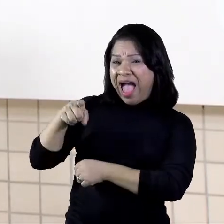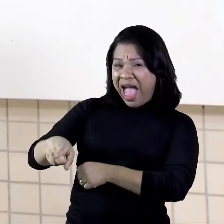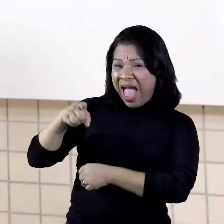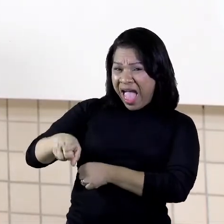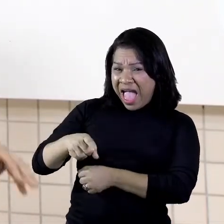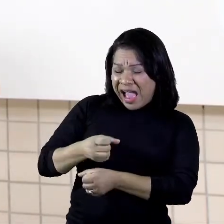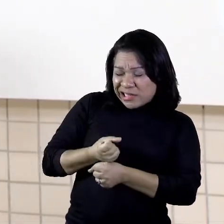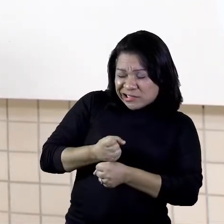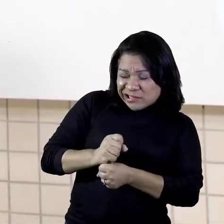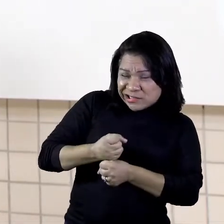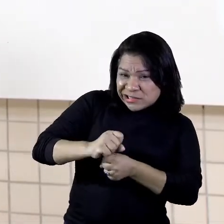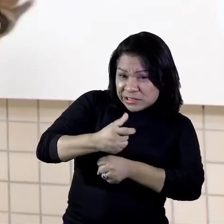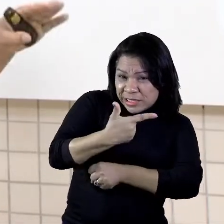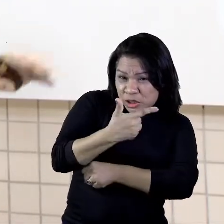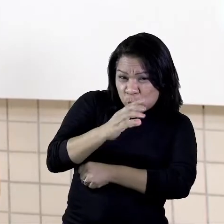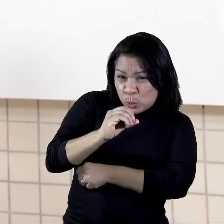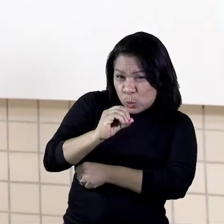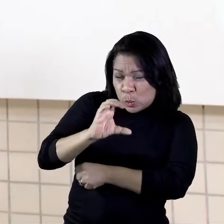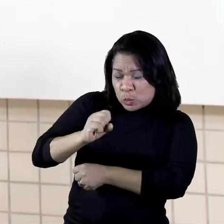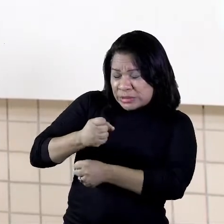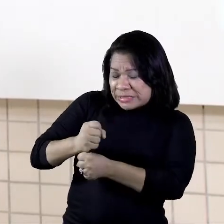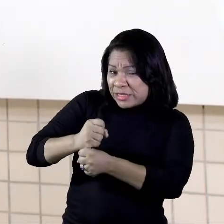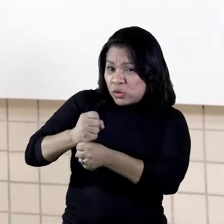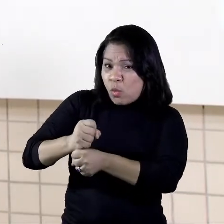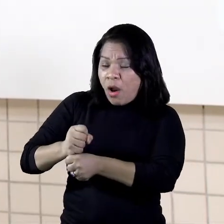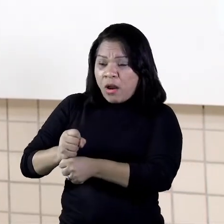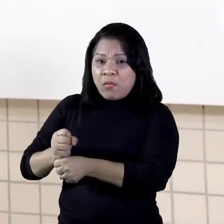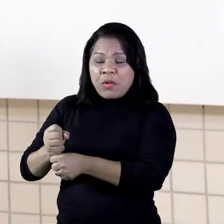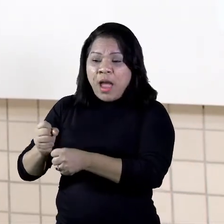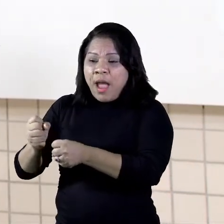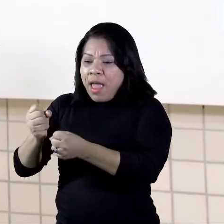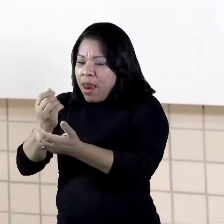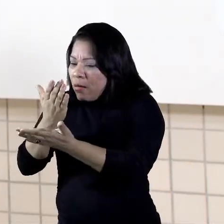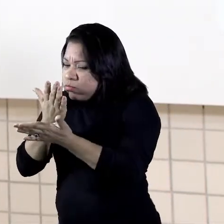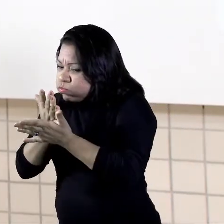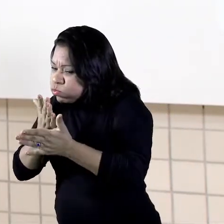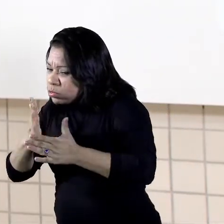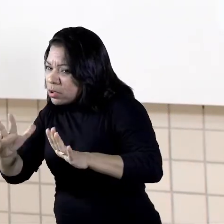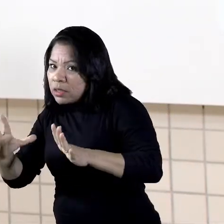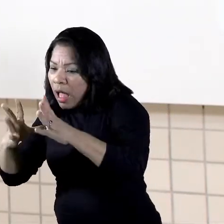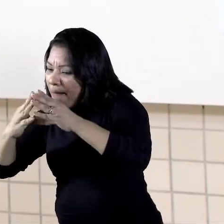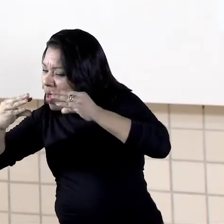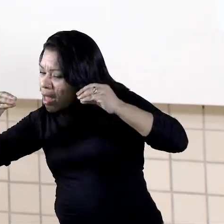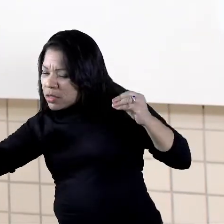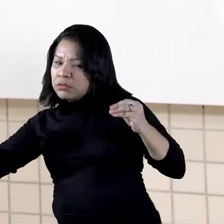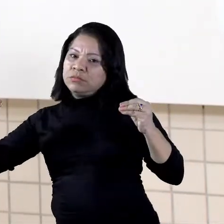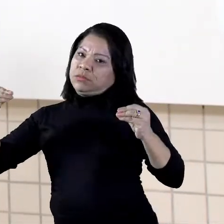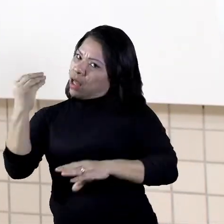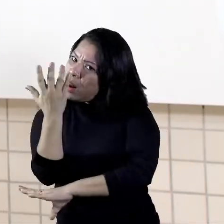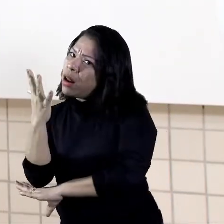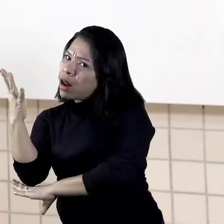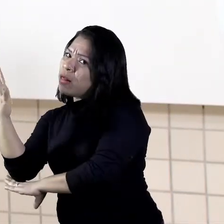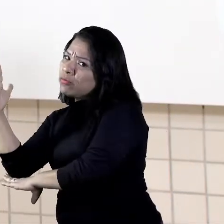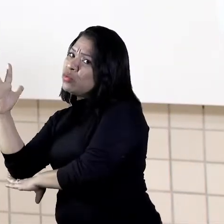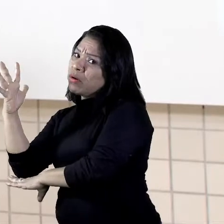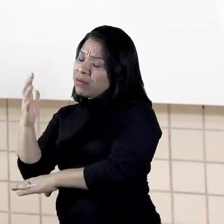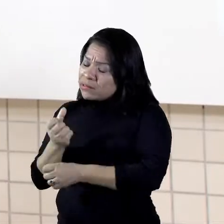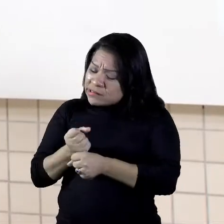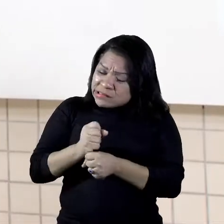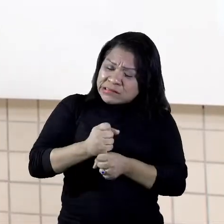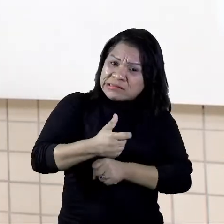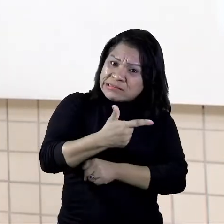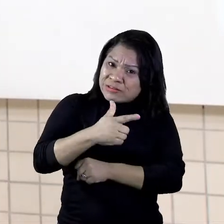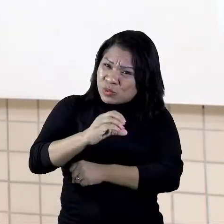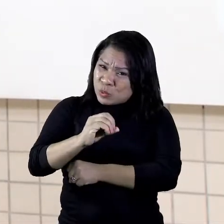para ela desaparecer da natureza. 200 anos. E aí, hoje,